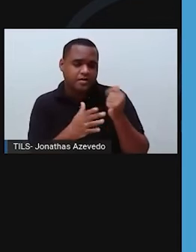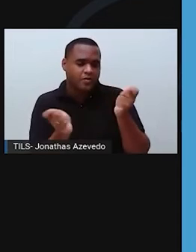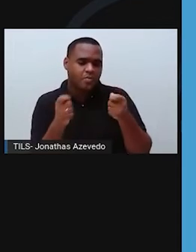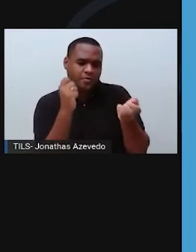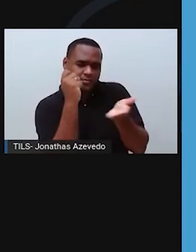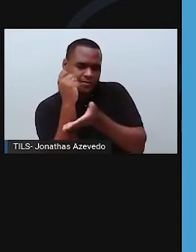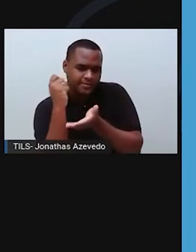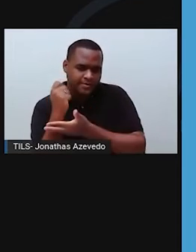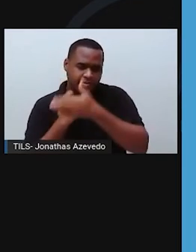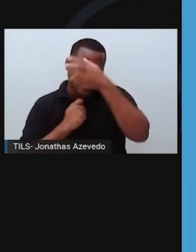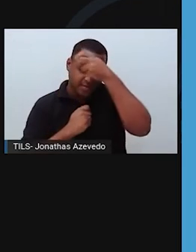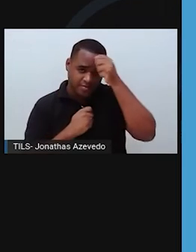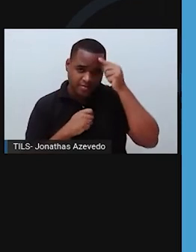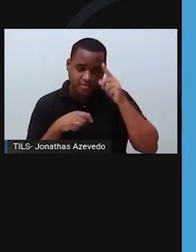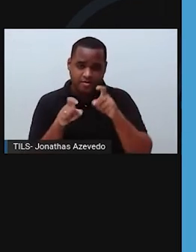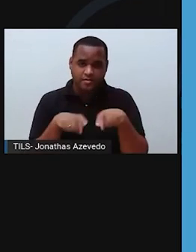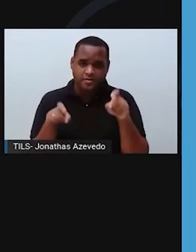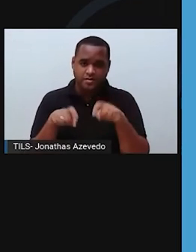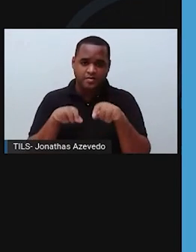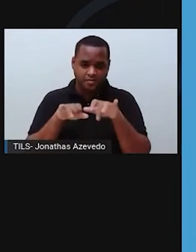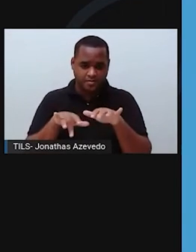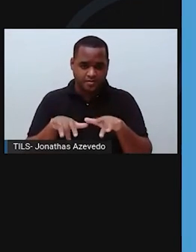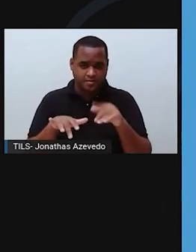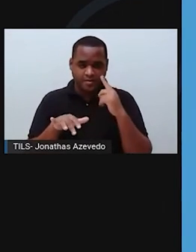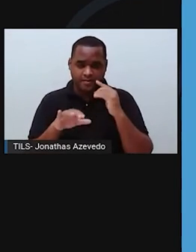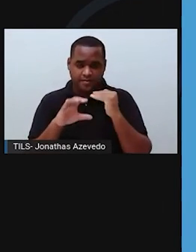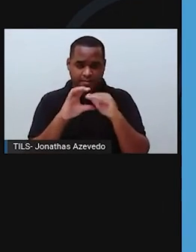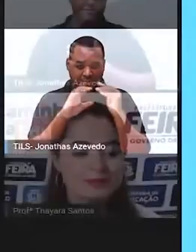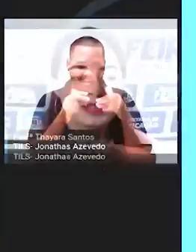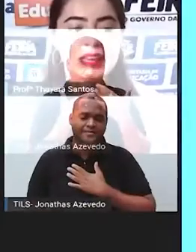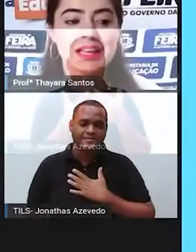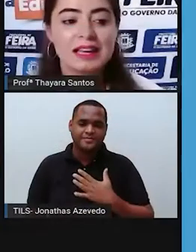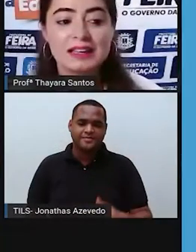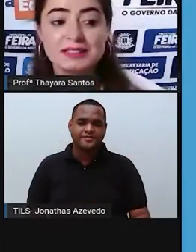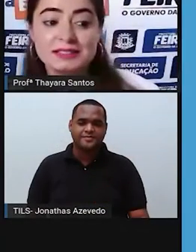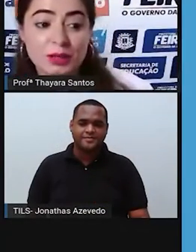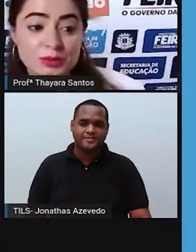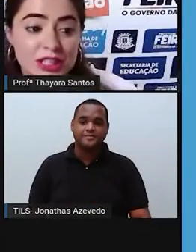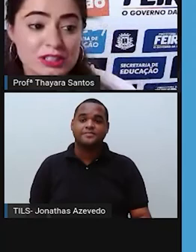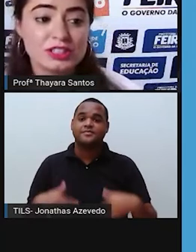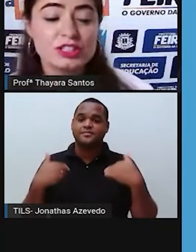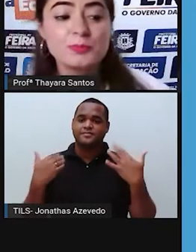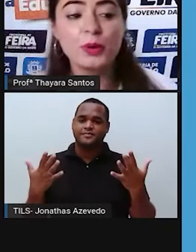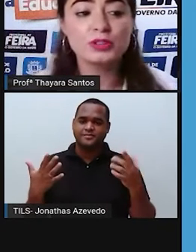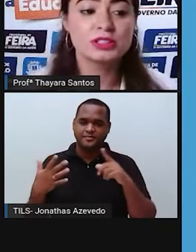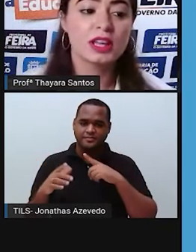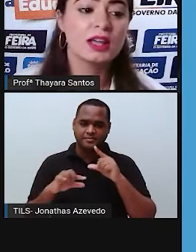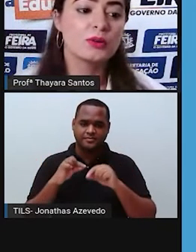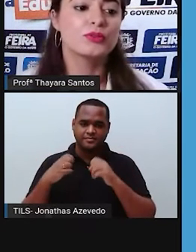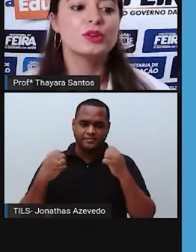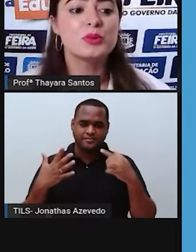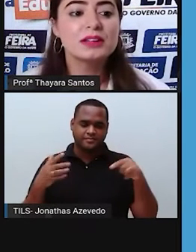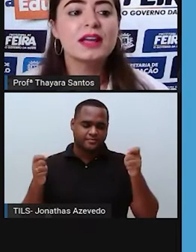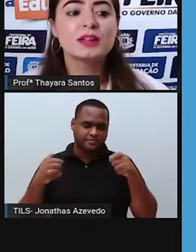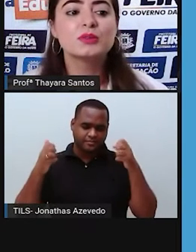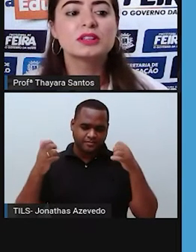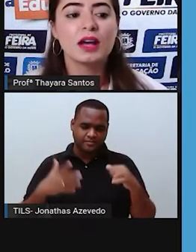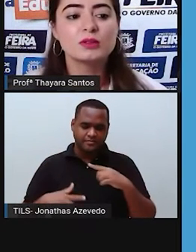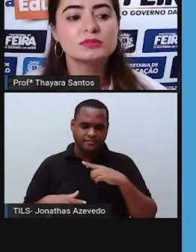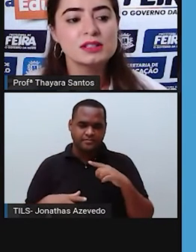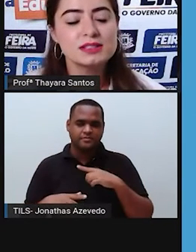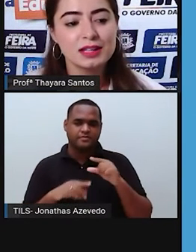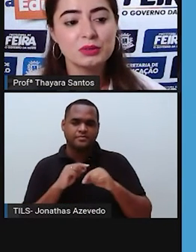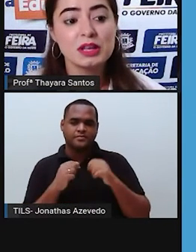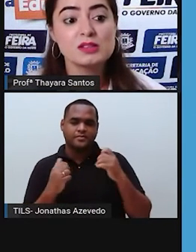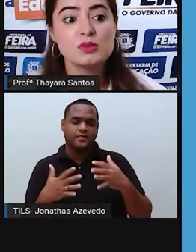na Amazônia? Acesse a matéria completa nos cartões ou na descrição. Então, gente, a gente pode ter aí com o vídeo uma ideia do que